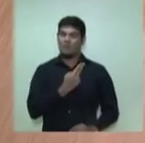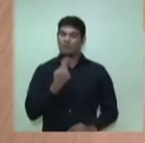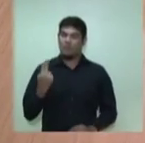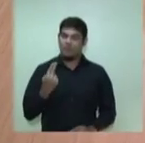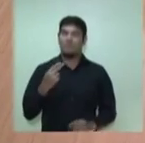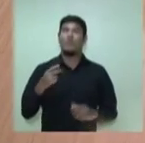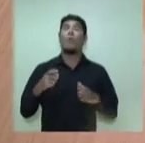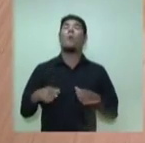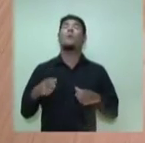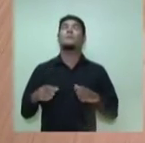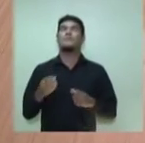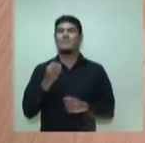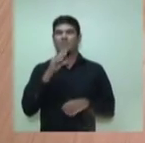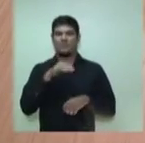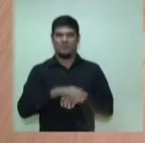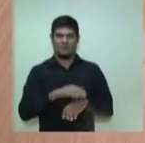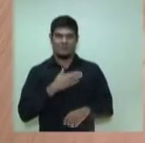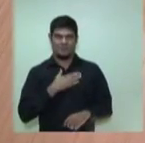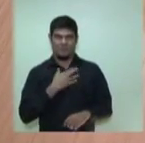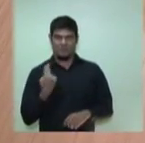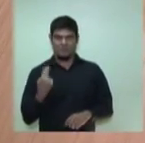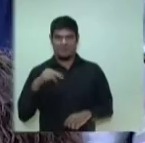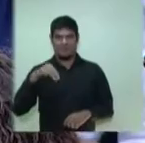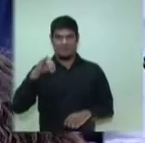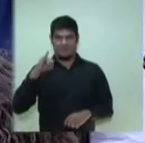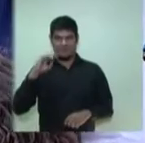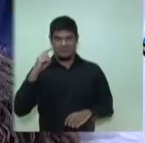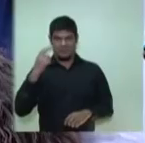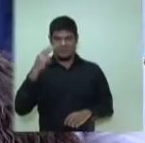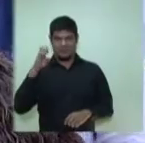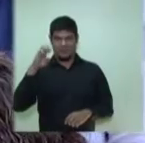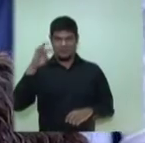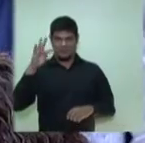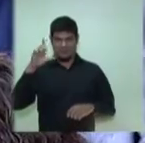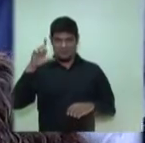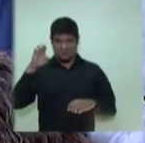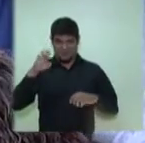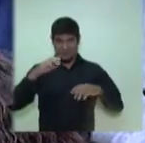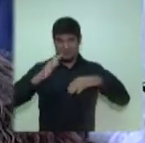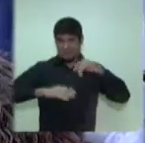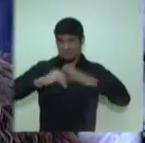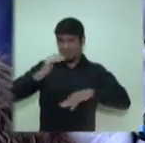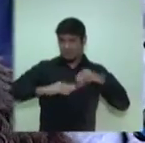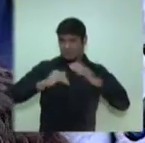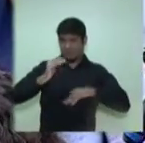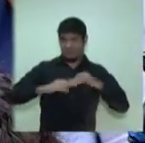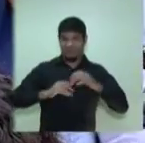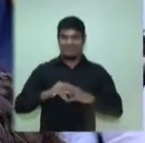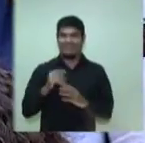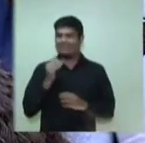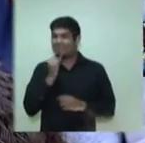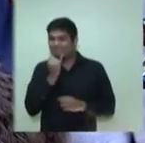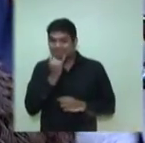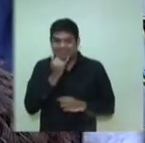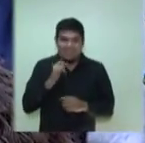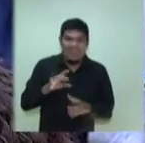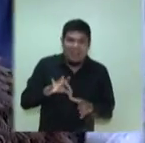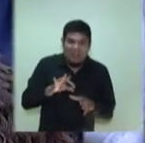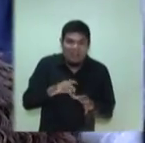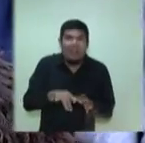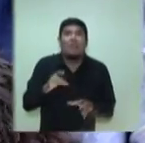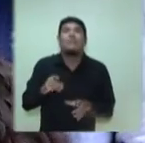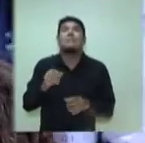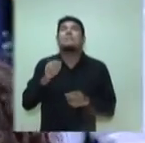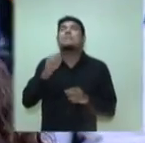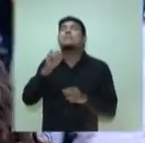e faça a sua pergunta, por favor. Boa noite, meu nome é Michelle, sou produtora cultural, sou do bairro do Centro. Vou pegar minha cola. Caso leito,